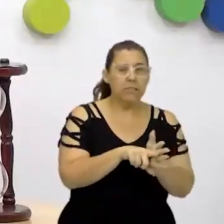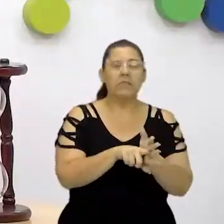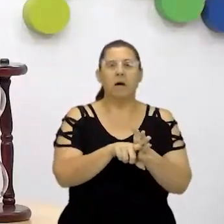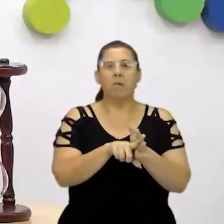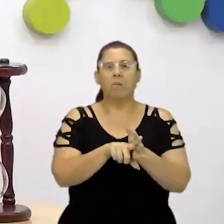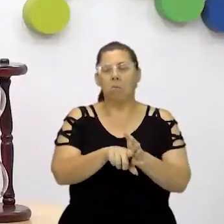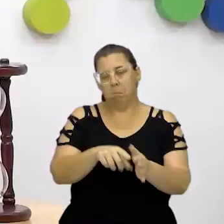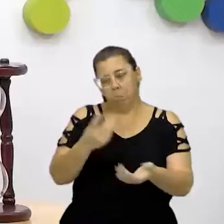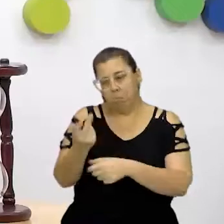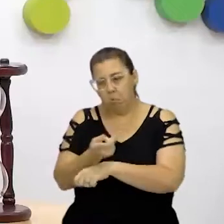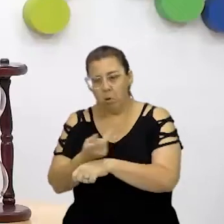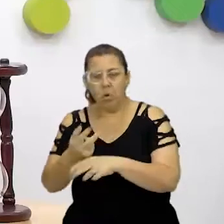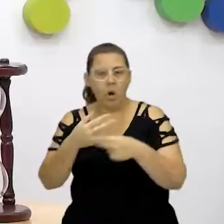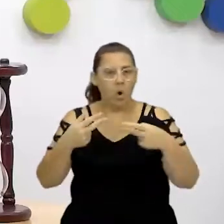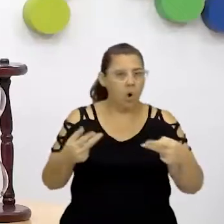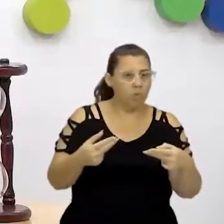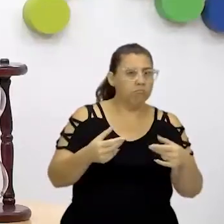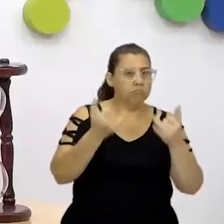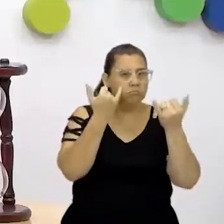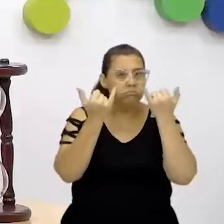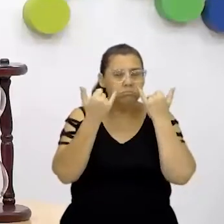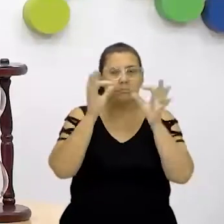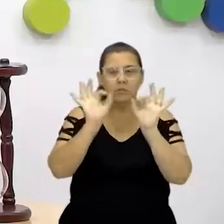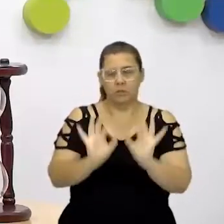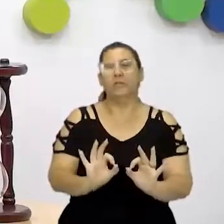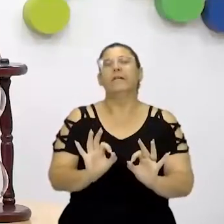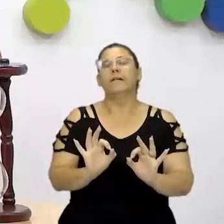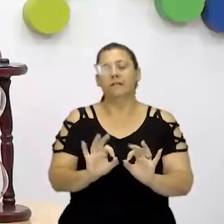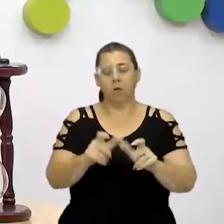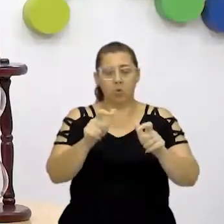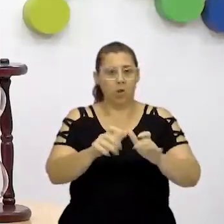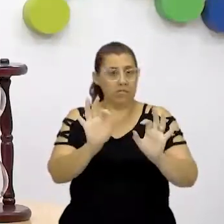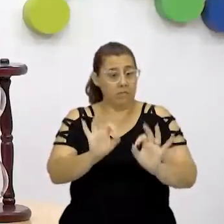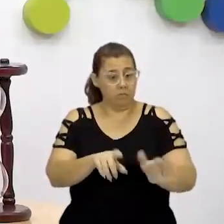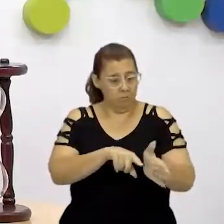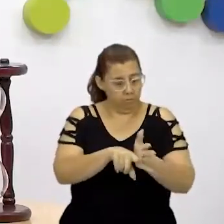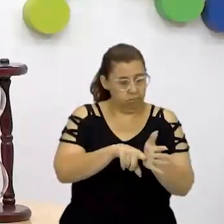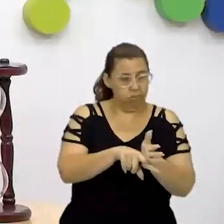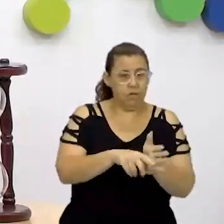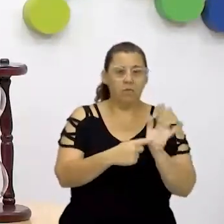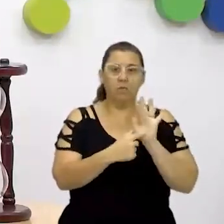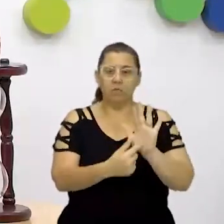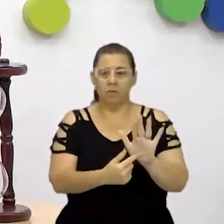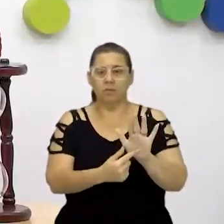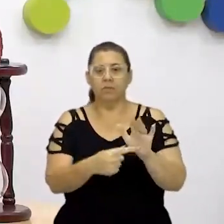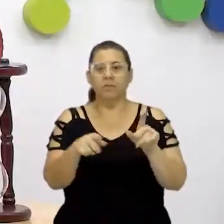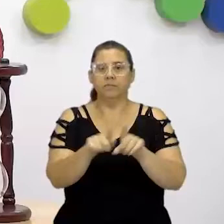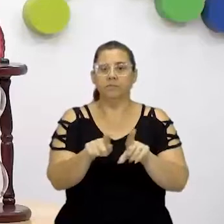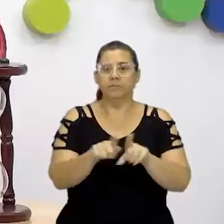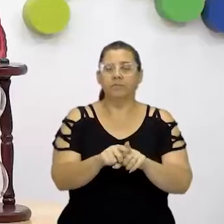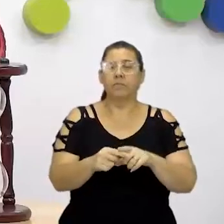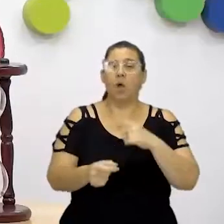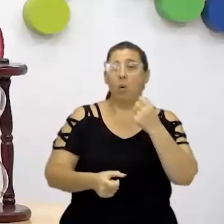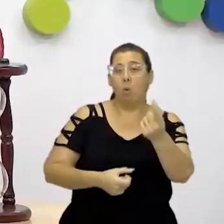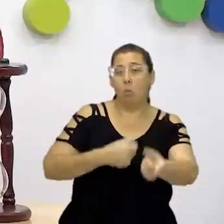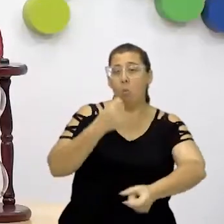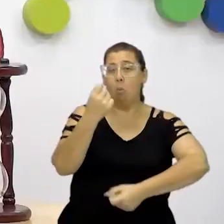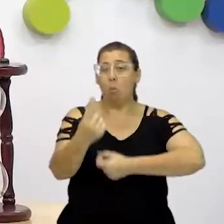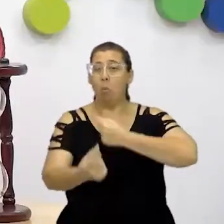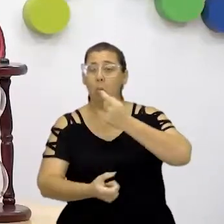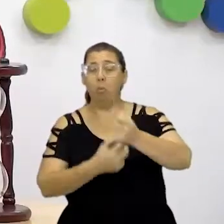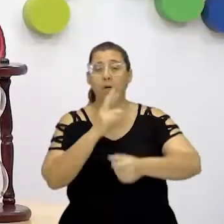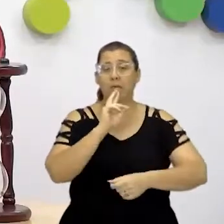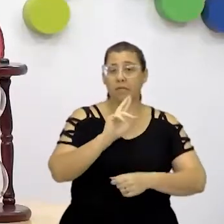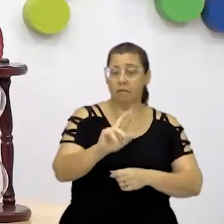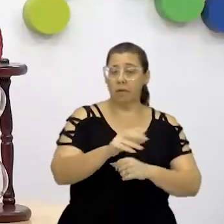corretas, que não sejam fake news, que sejam fontes seguras, né? E eu trouxe aqui, professor Kleber, algumas respostas para essa